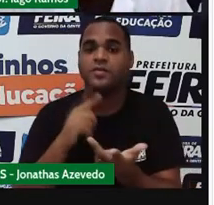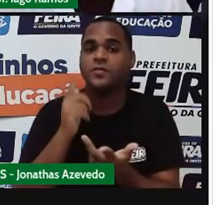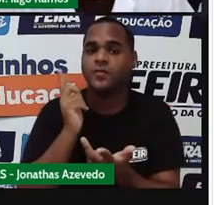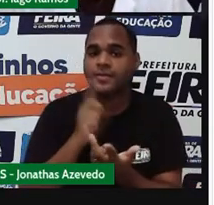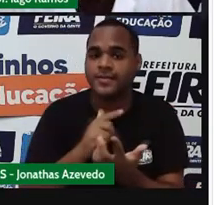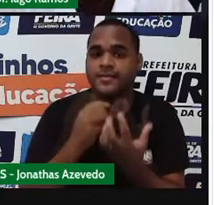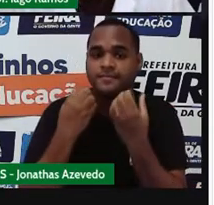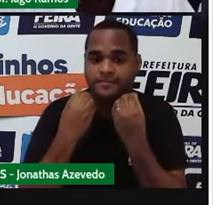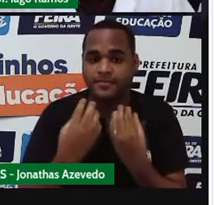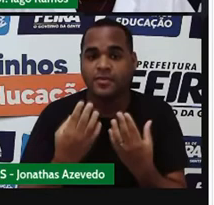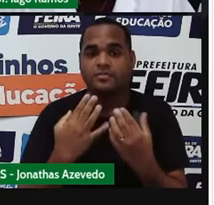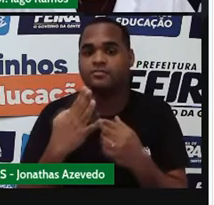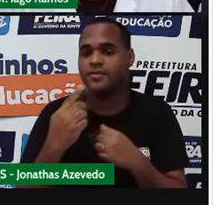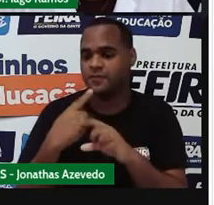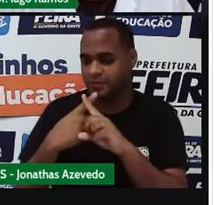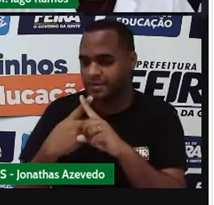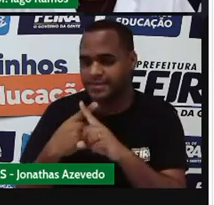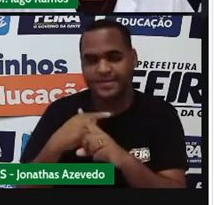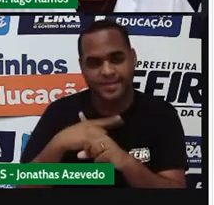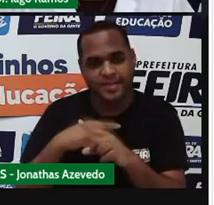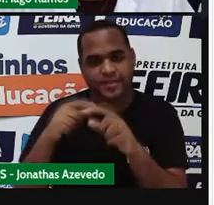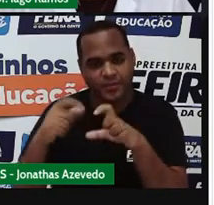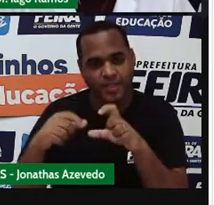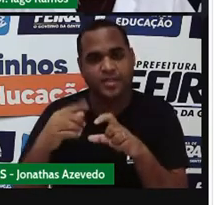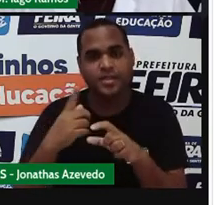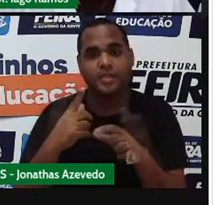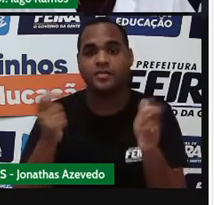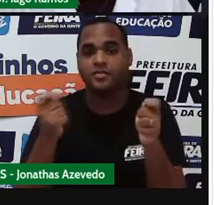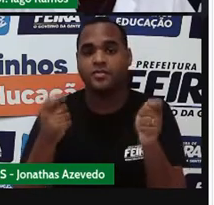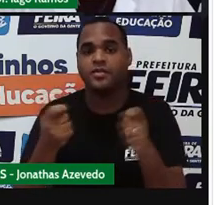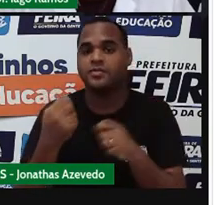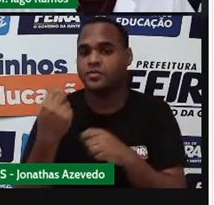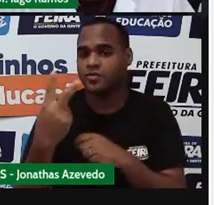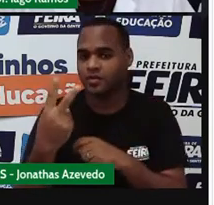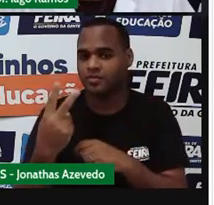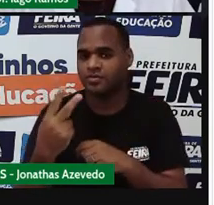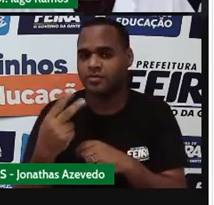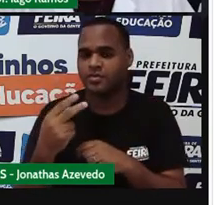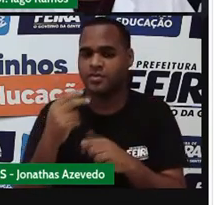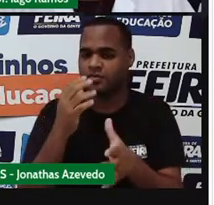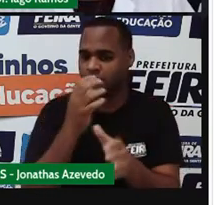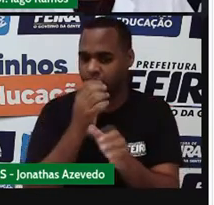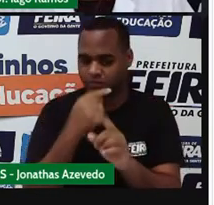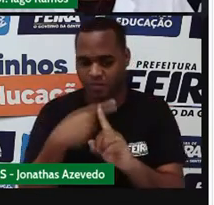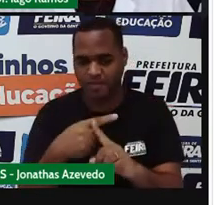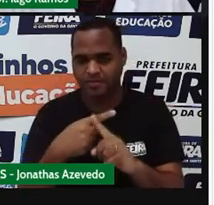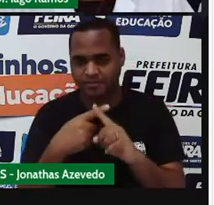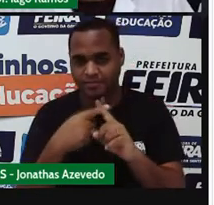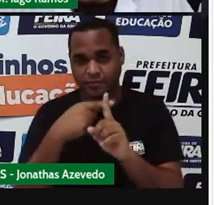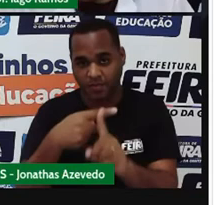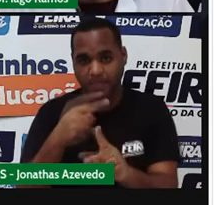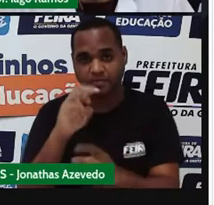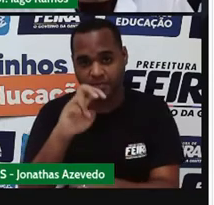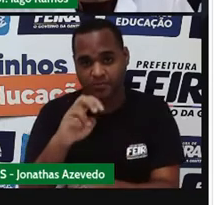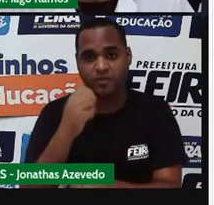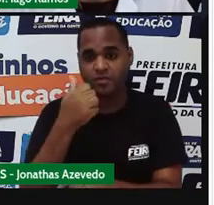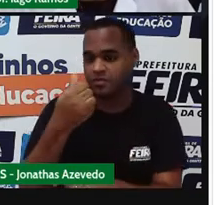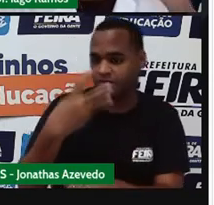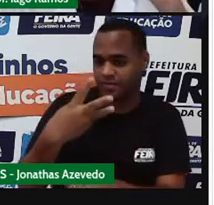X para multiplicar por 2, somar com 5, ser igual a 13.